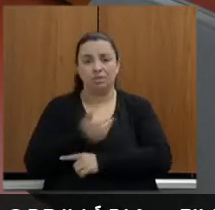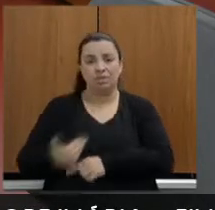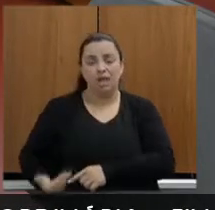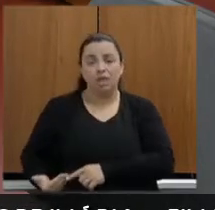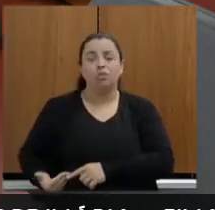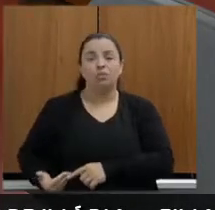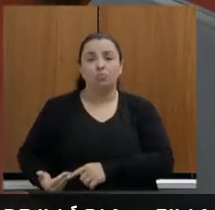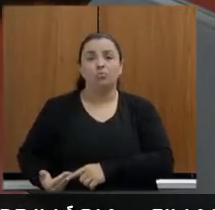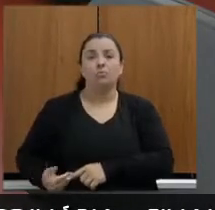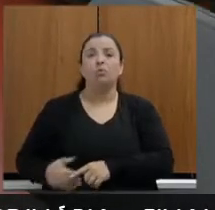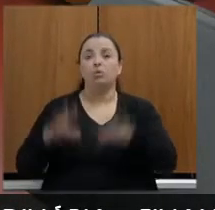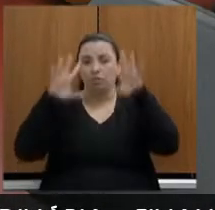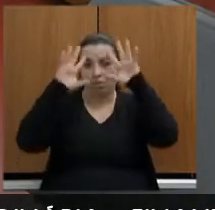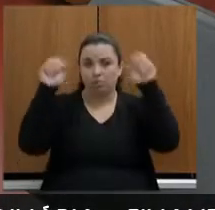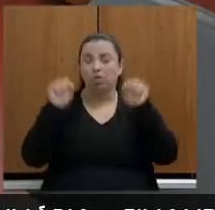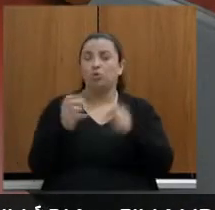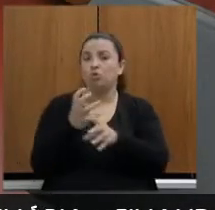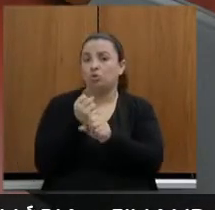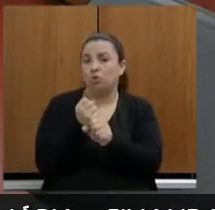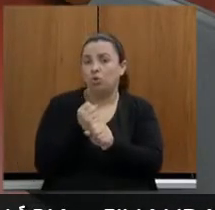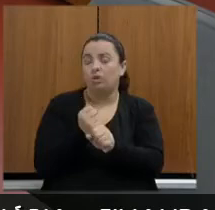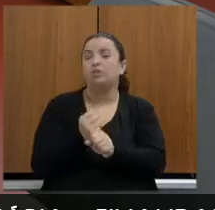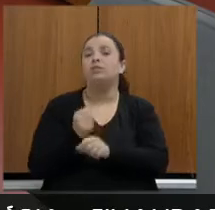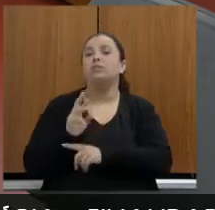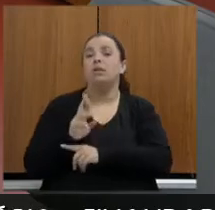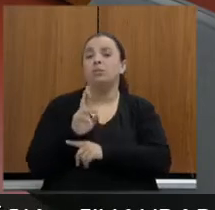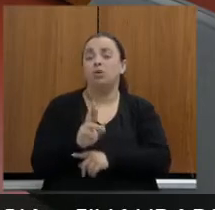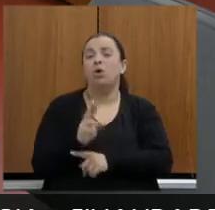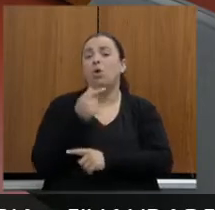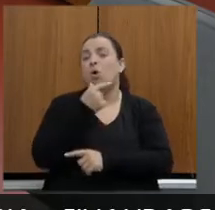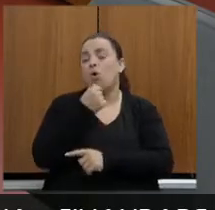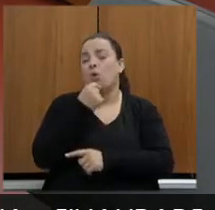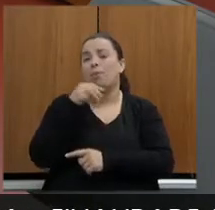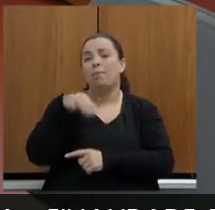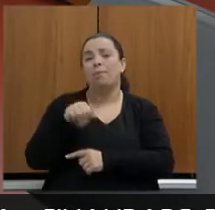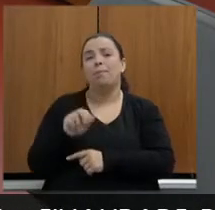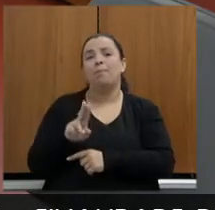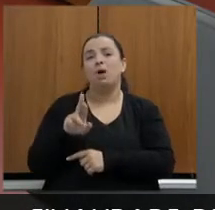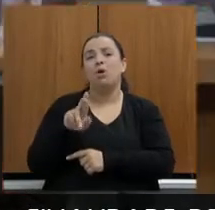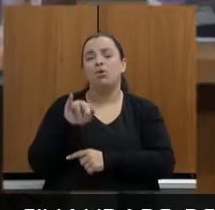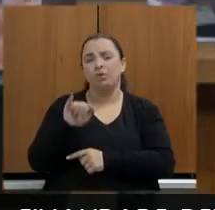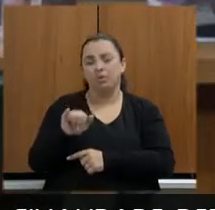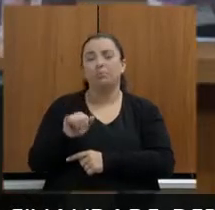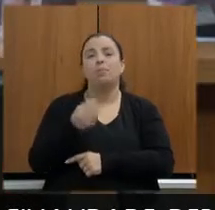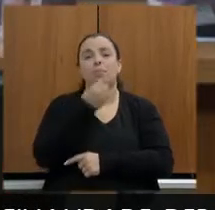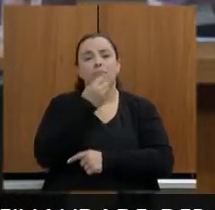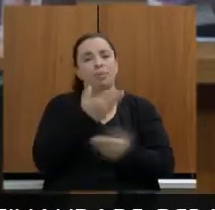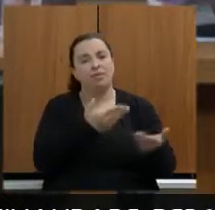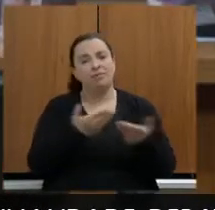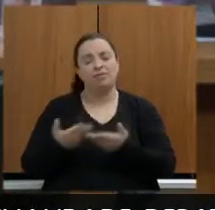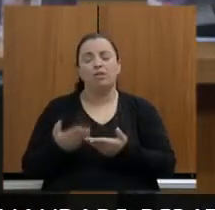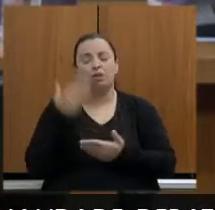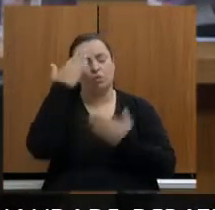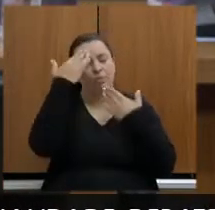o nosso presidente do tribunal, Maurício José Torres Duarte. Ótimo. Seja bem-vinda. Muito obrigado.